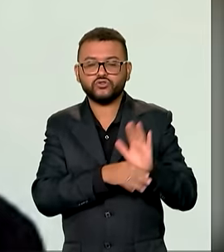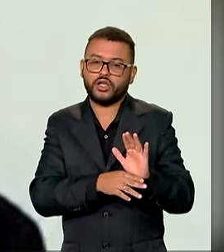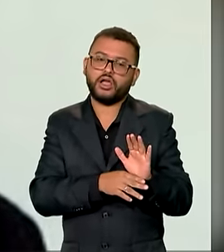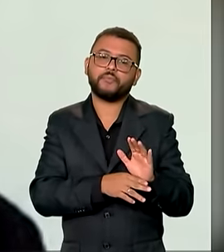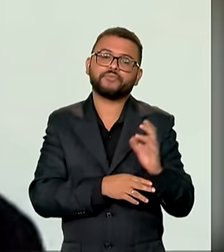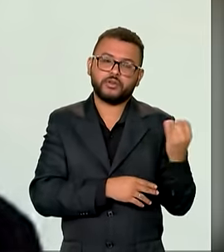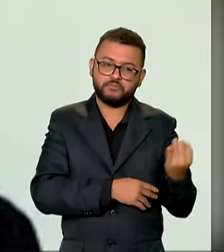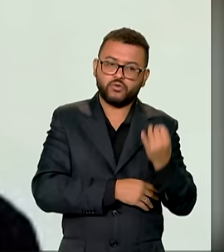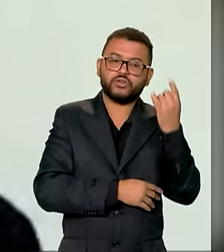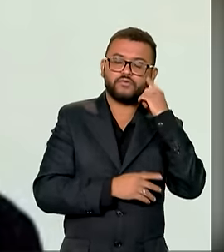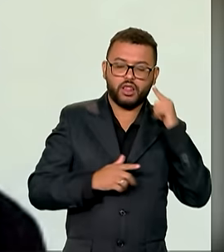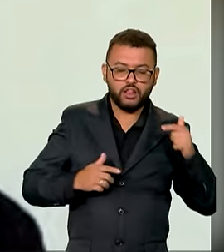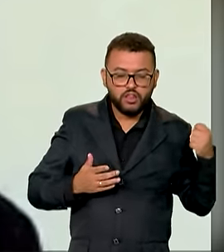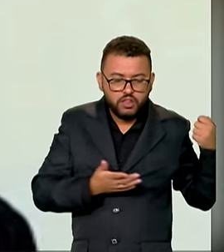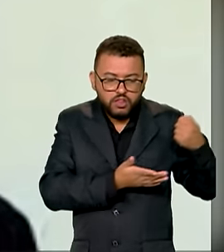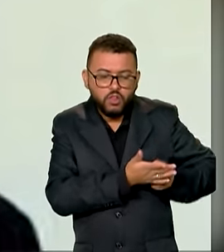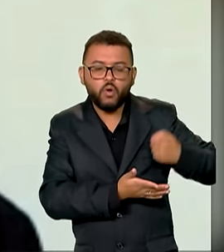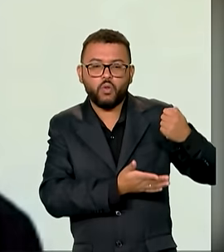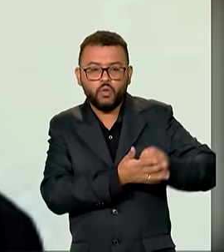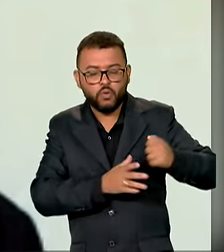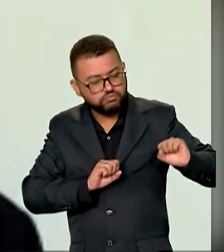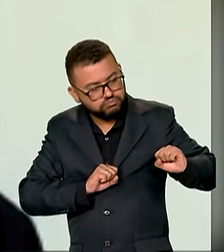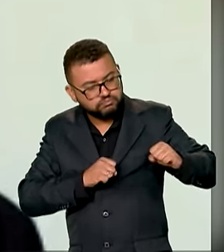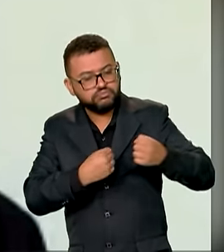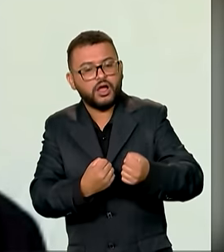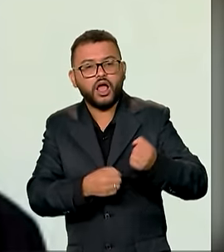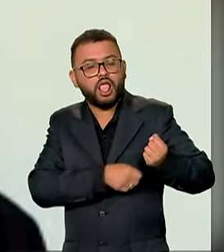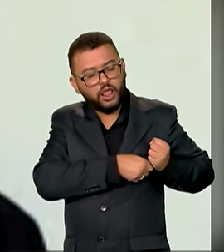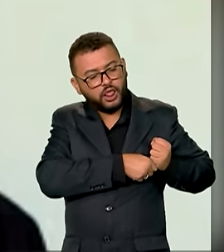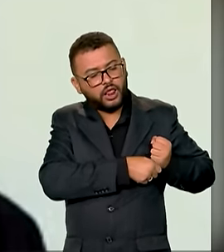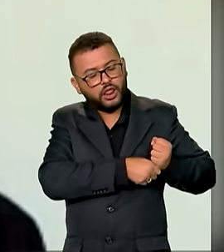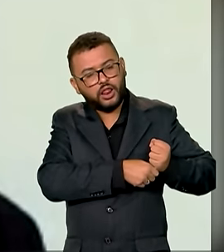muito importante da nossa luta, de tanto tempo,